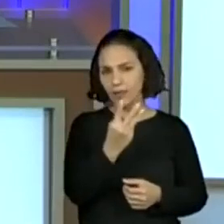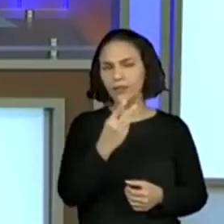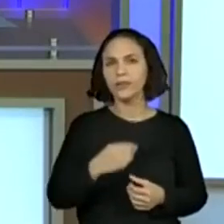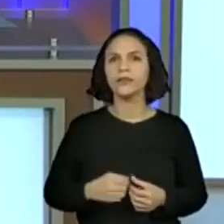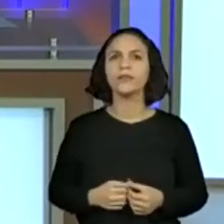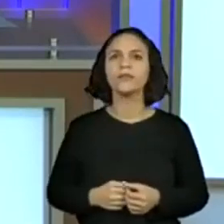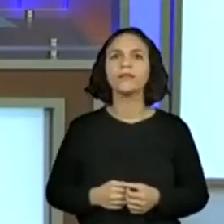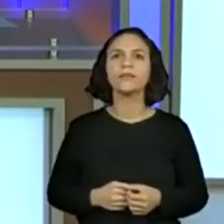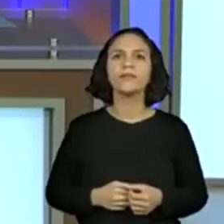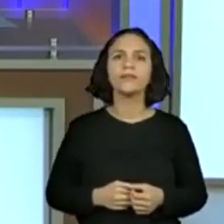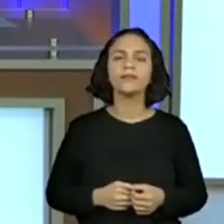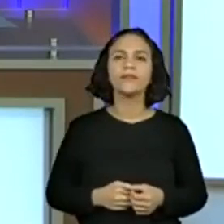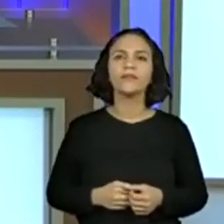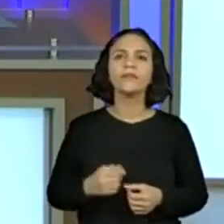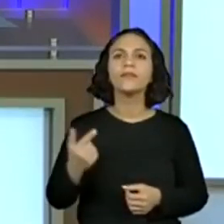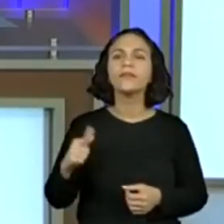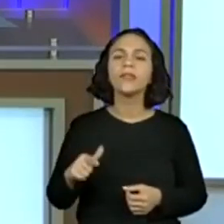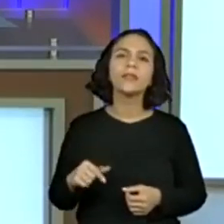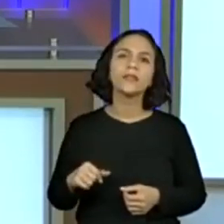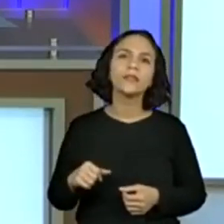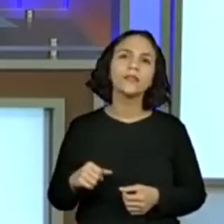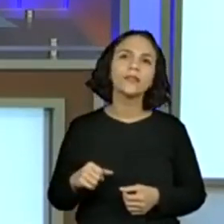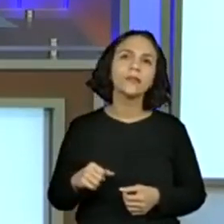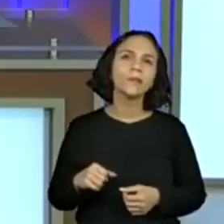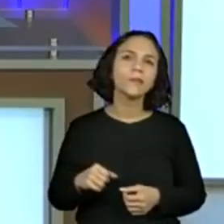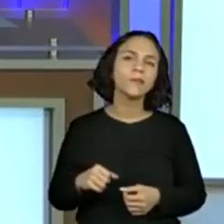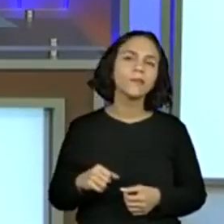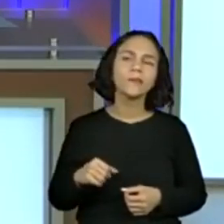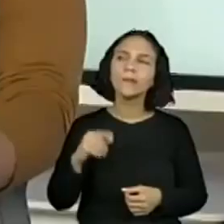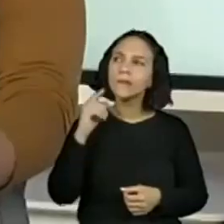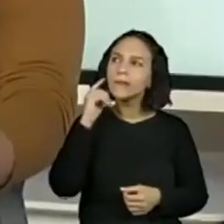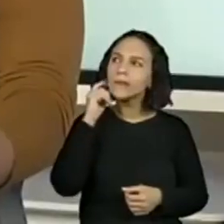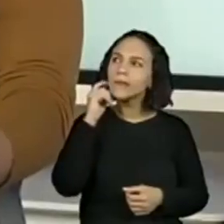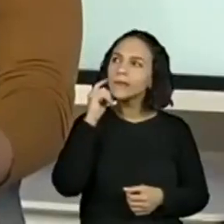33 e... Vamos ver se a gente consegue aqui. Deixa eu ajeitar.